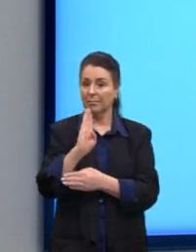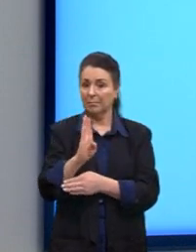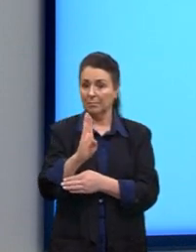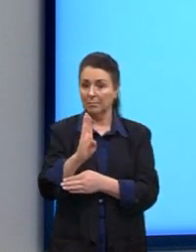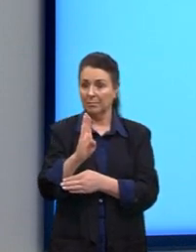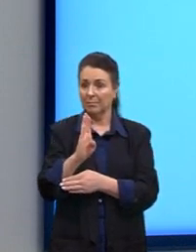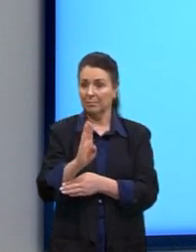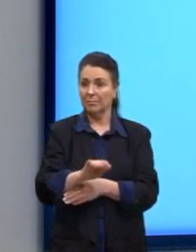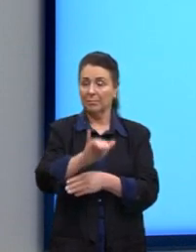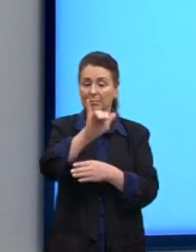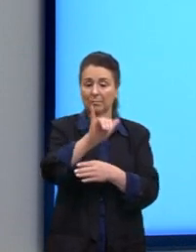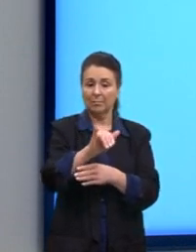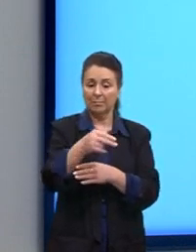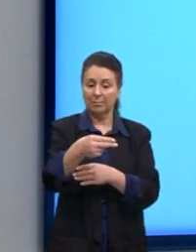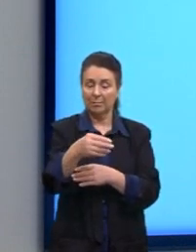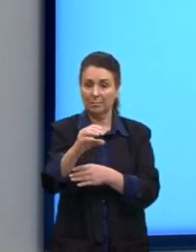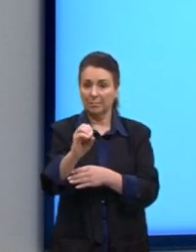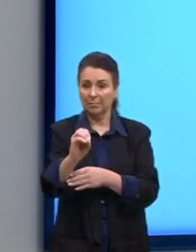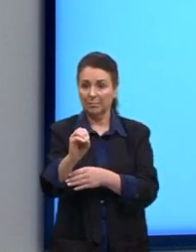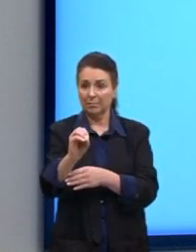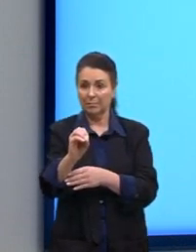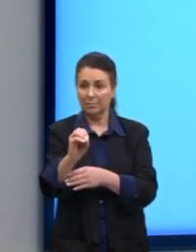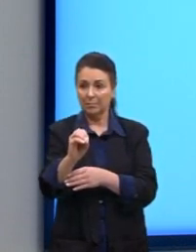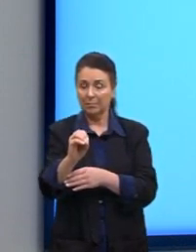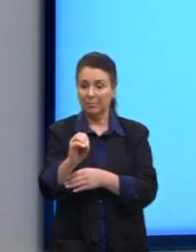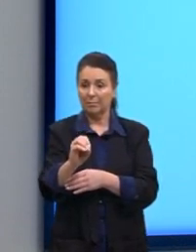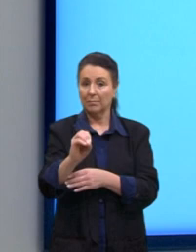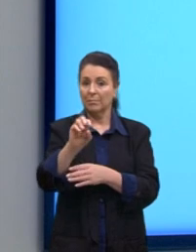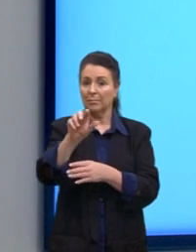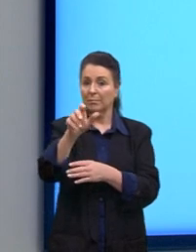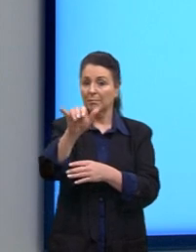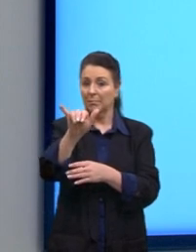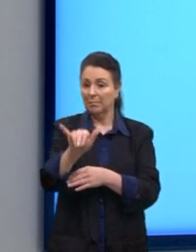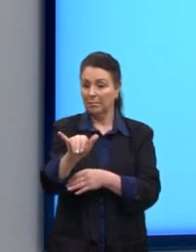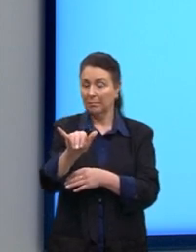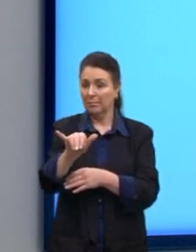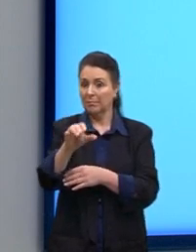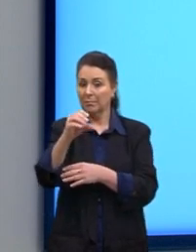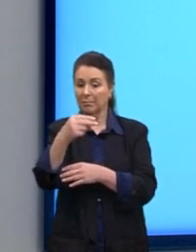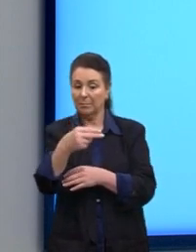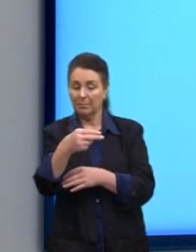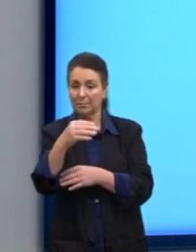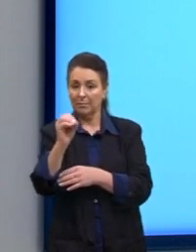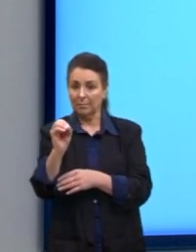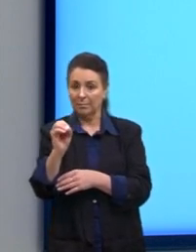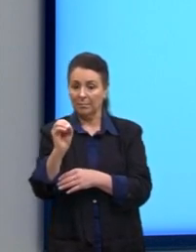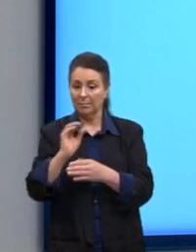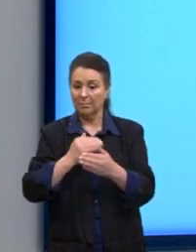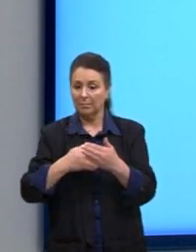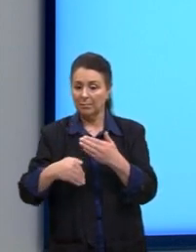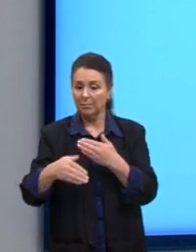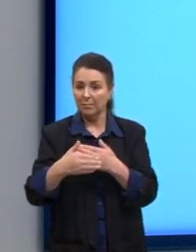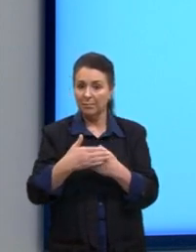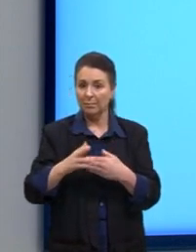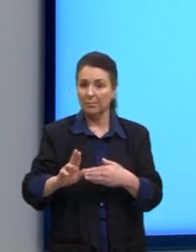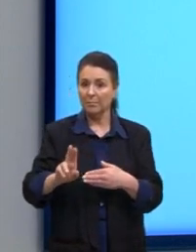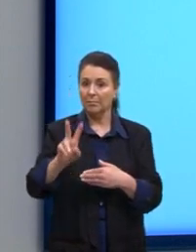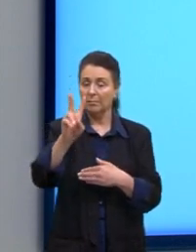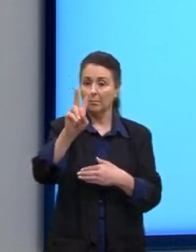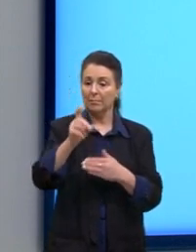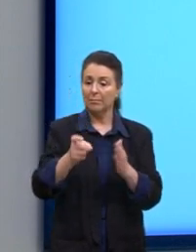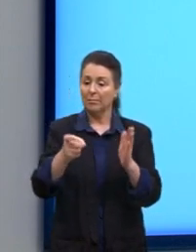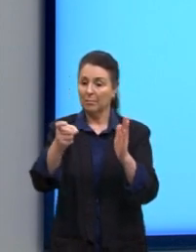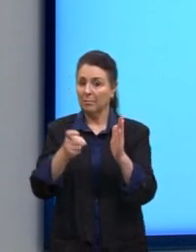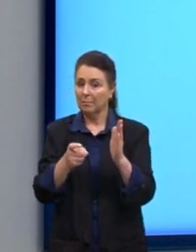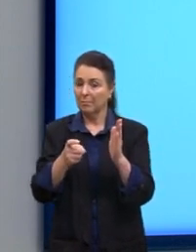traz Y igual a 0. Y igual a 0 seriam todos os valores para x, onde